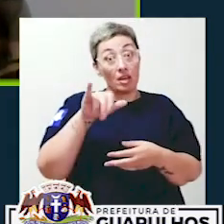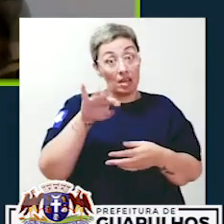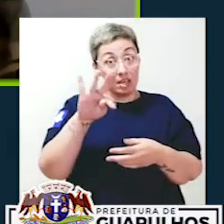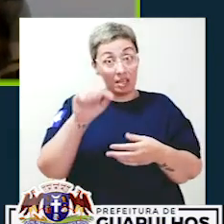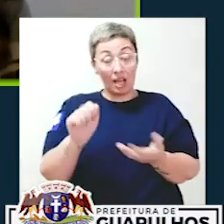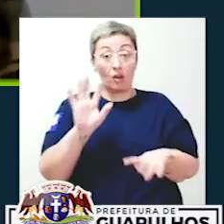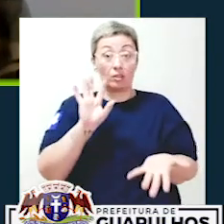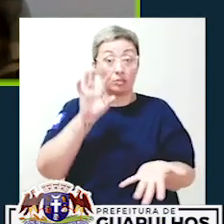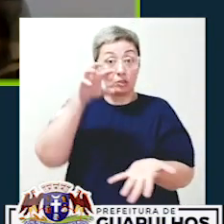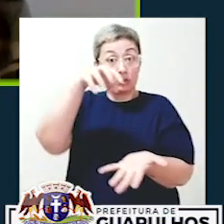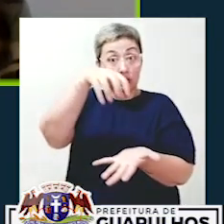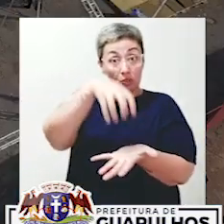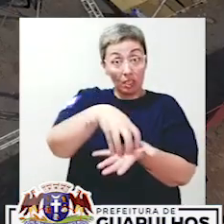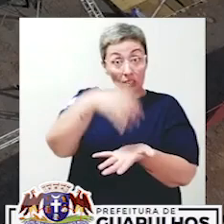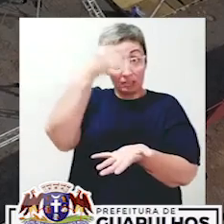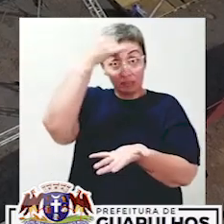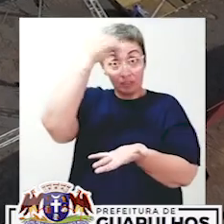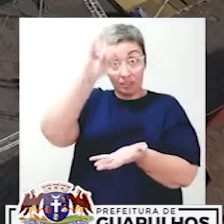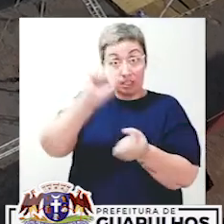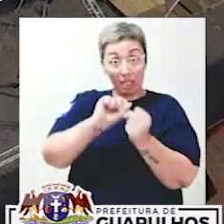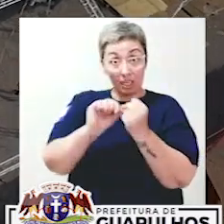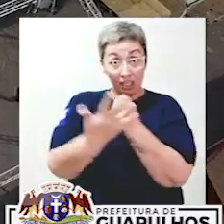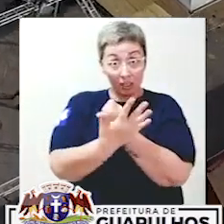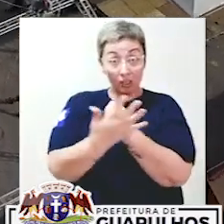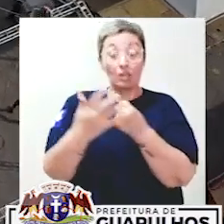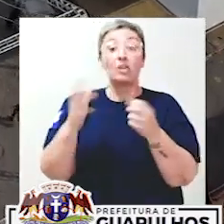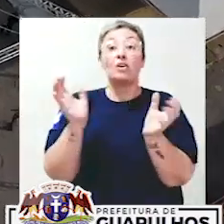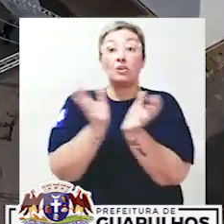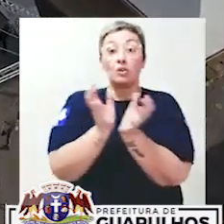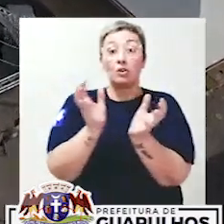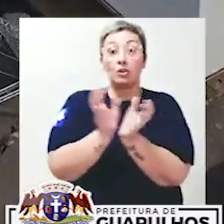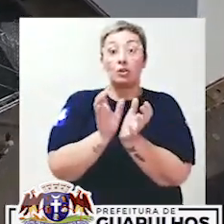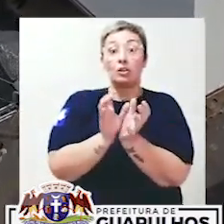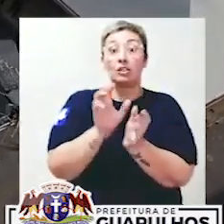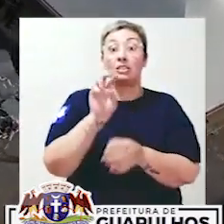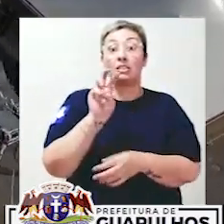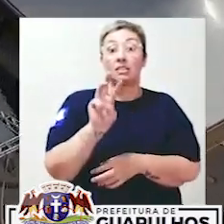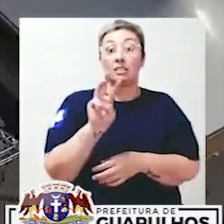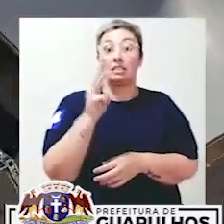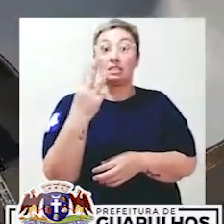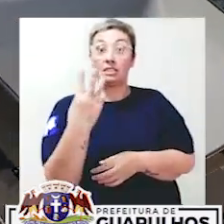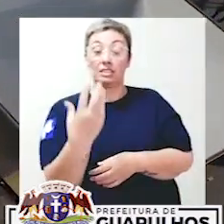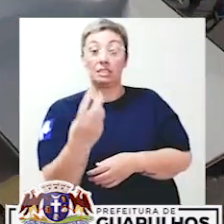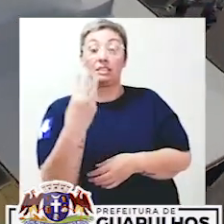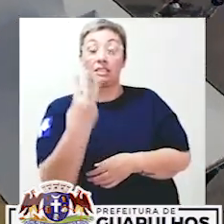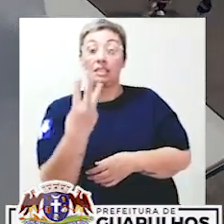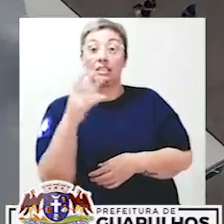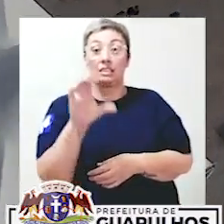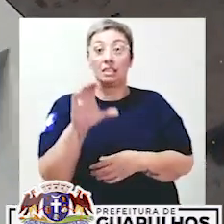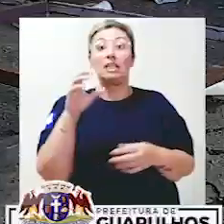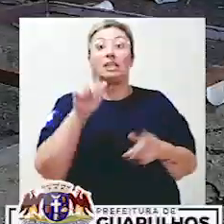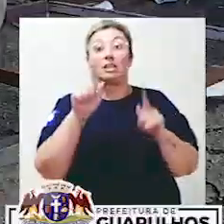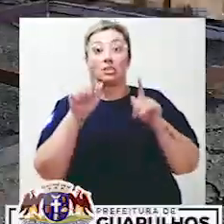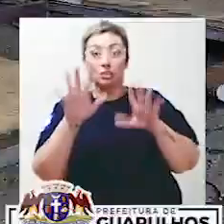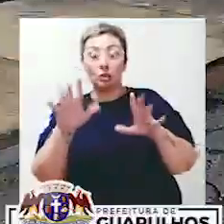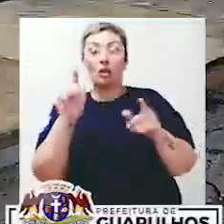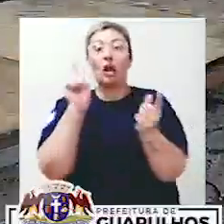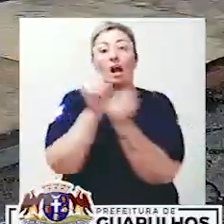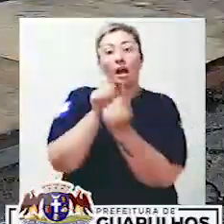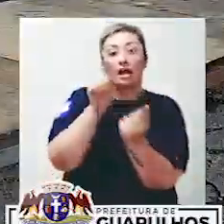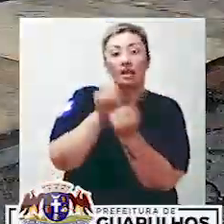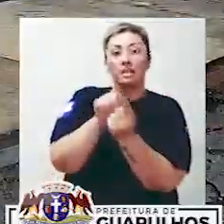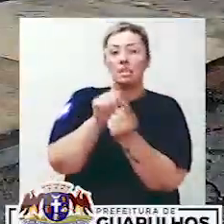Rita, o Centro de Combate ao Coronavírus GRU, o nosso 3C GRU, a unidade de triagem para